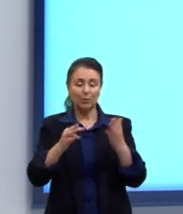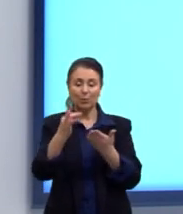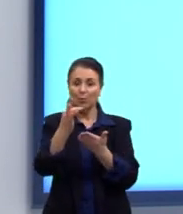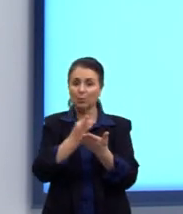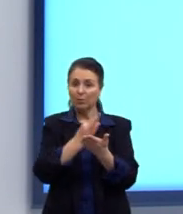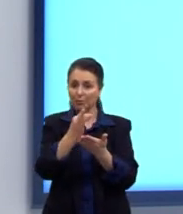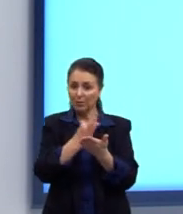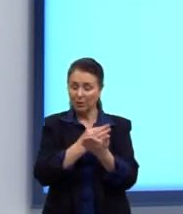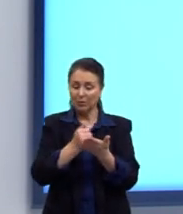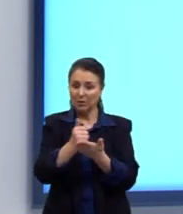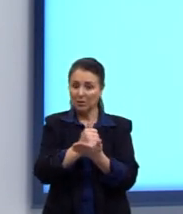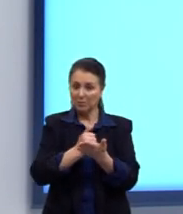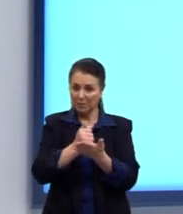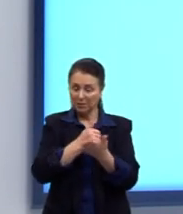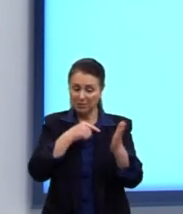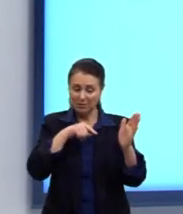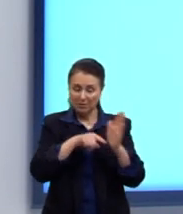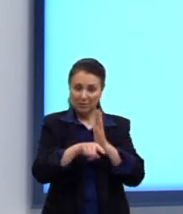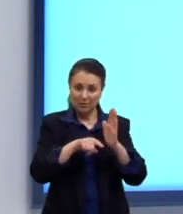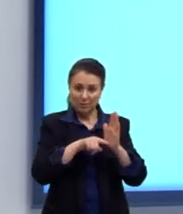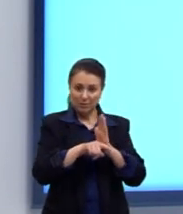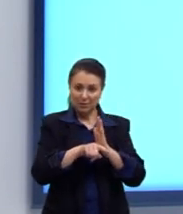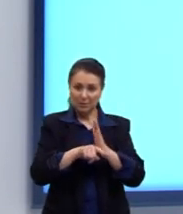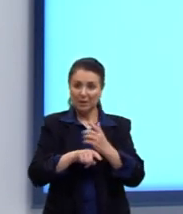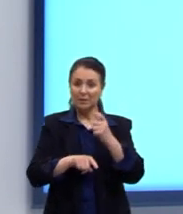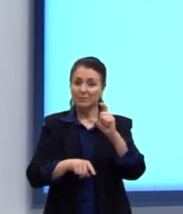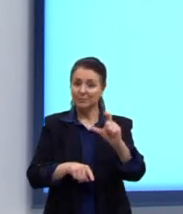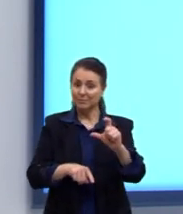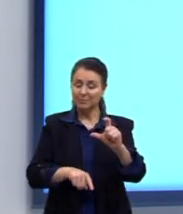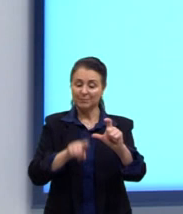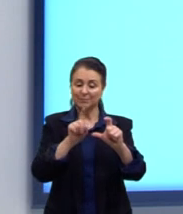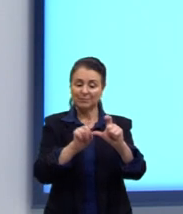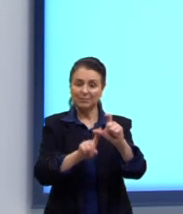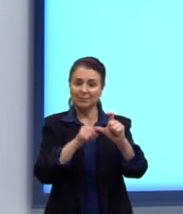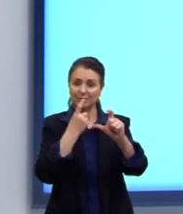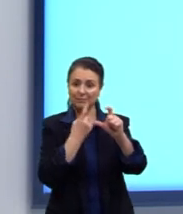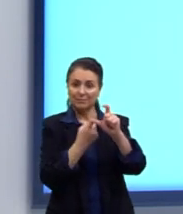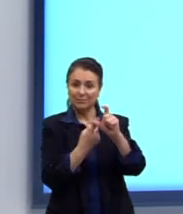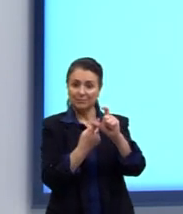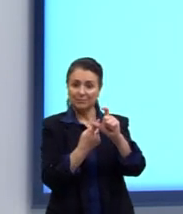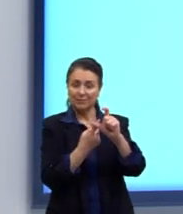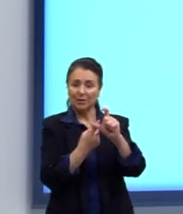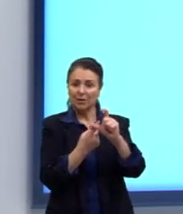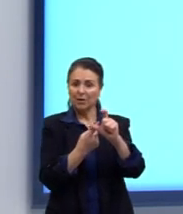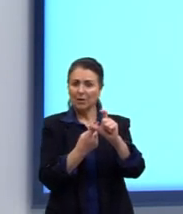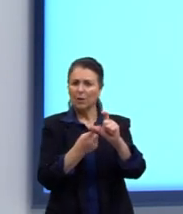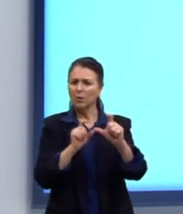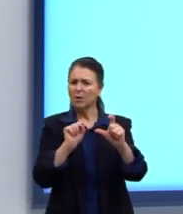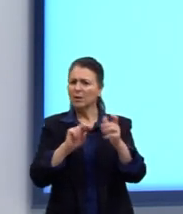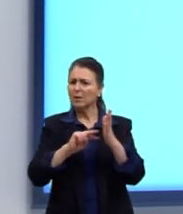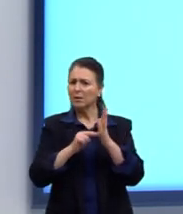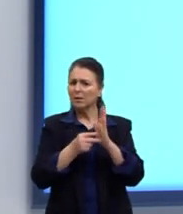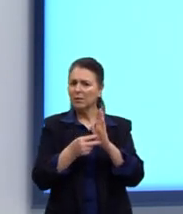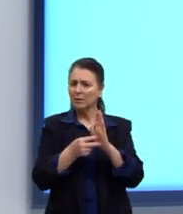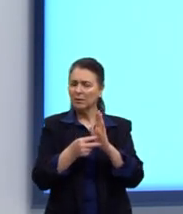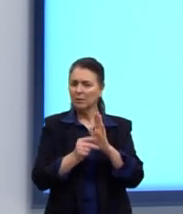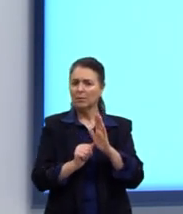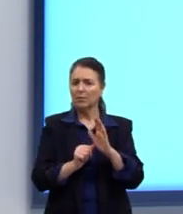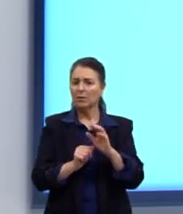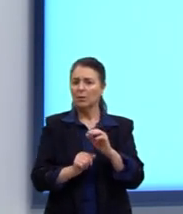que serve de base da questão expressões idiomáticas. Expressões idiomáticas ou